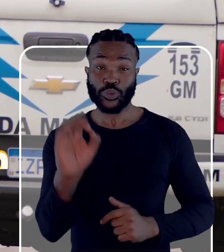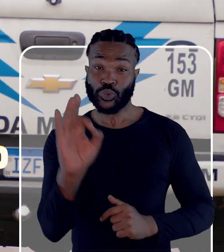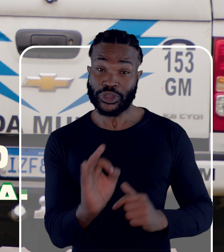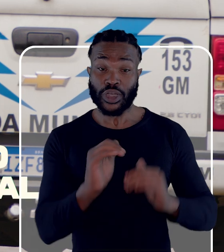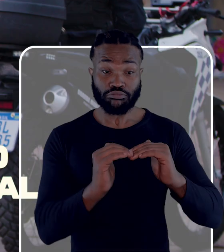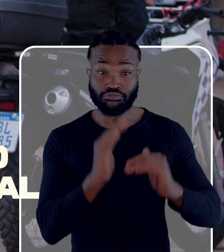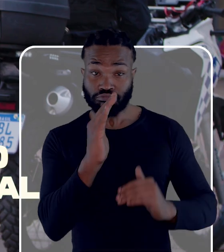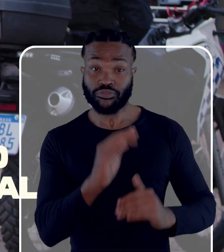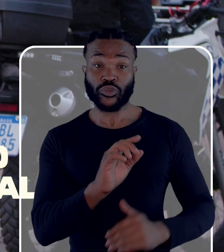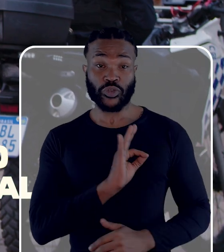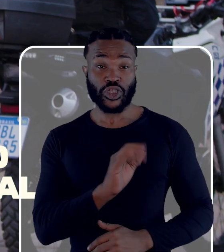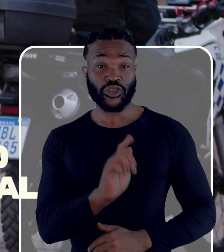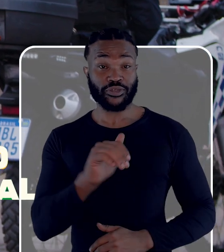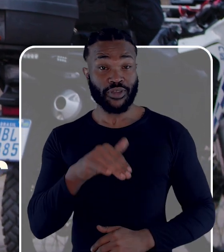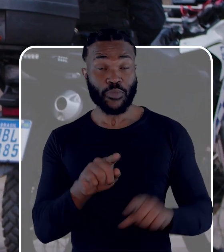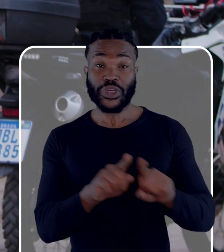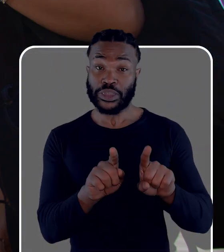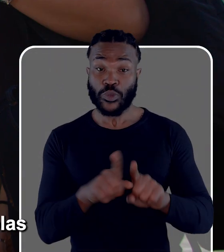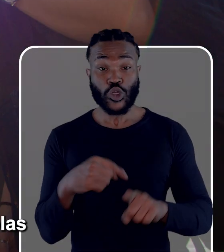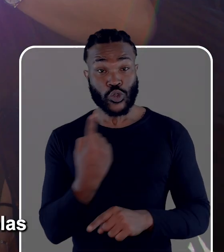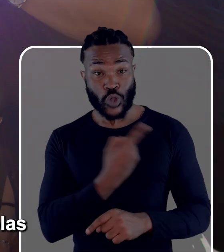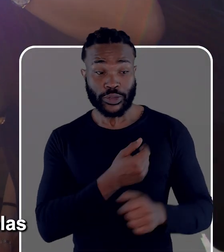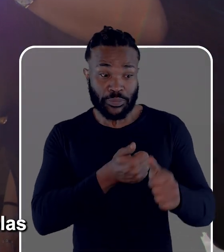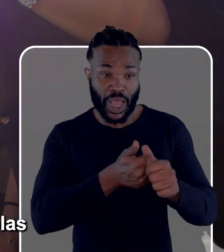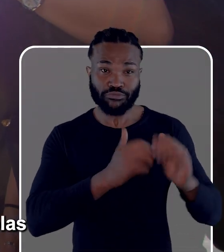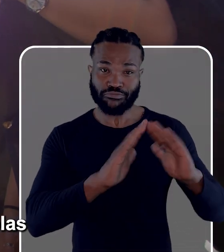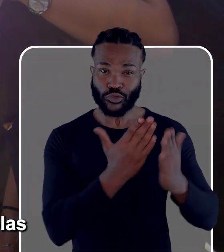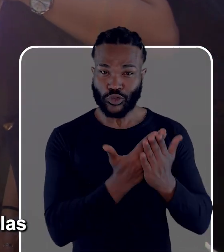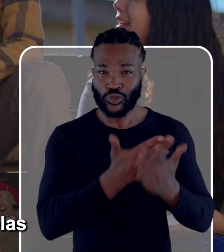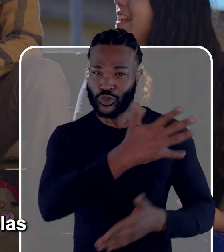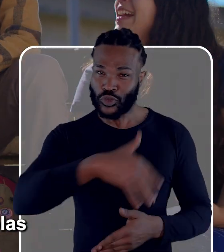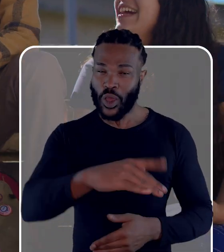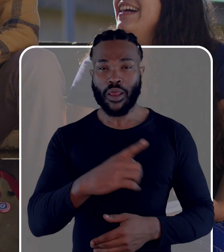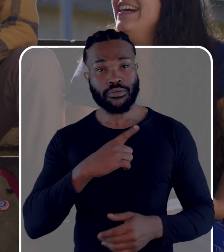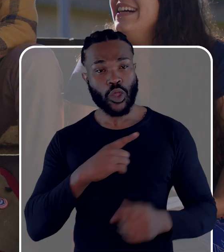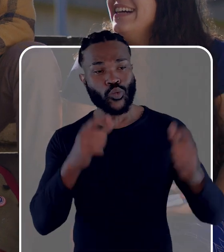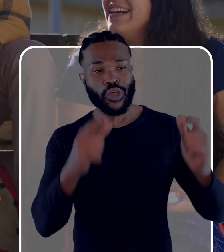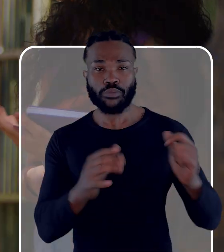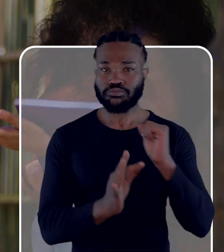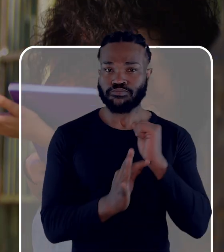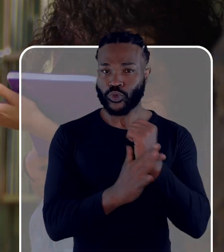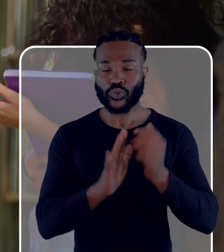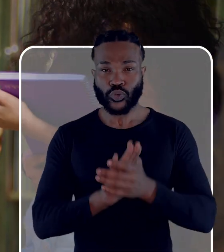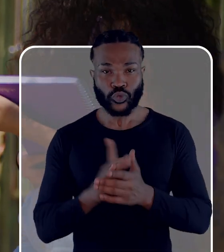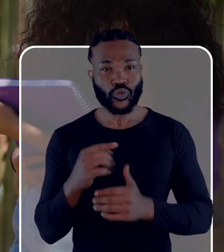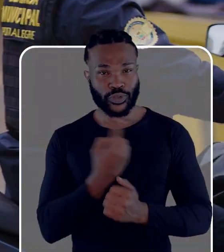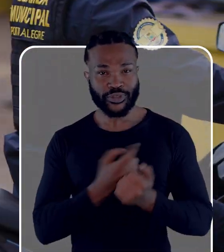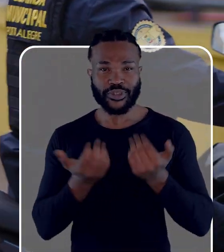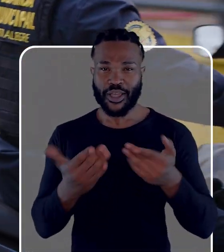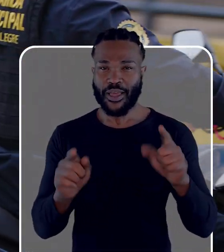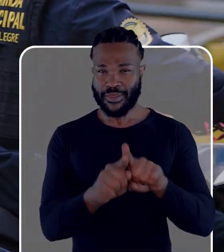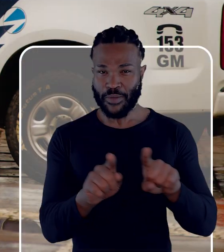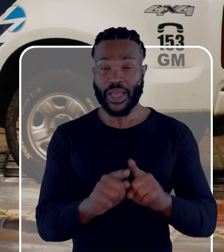em 50% o efetivo da Guarda Municipal. Vamos garantir que ao redor das escolas tenhamos o território seguro. E